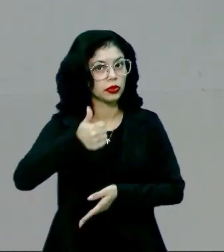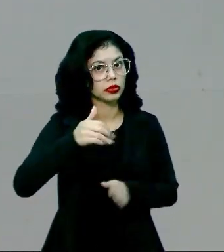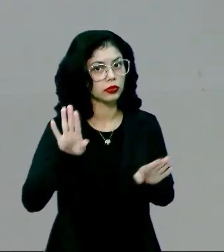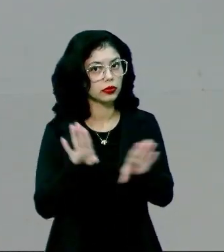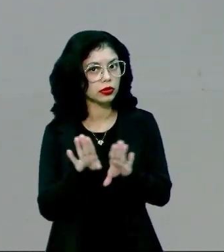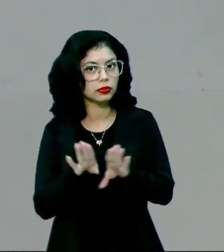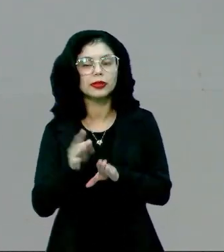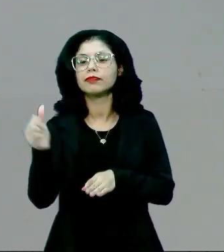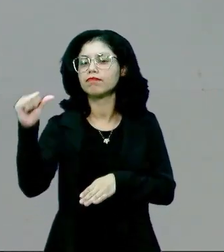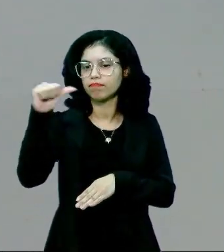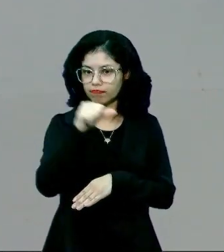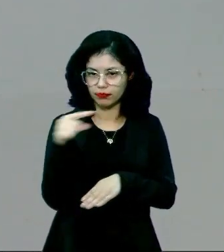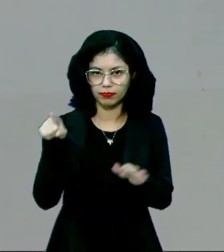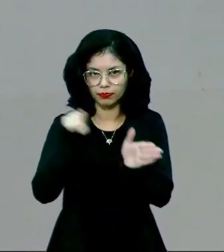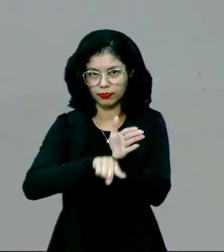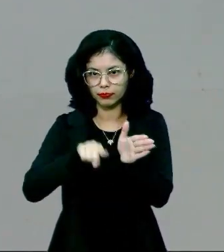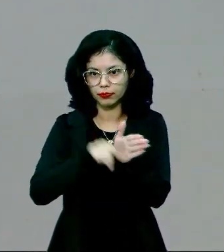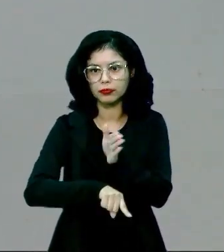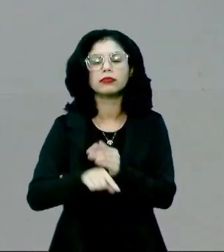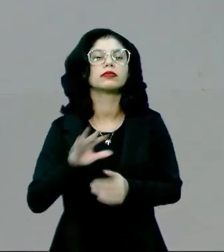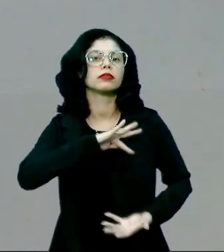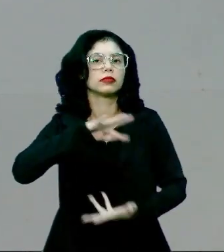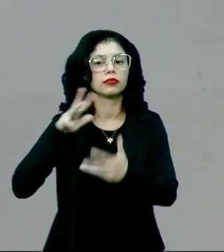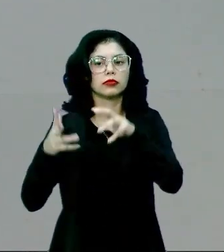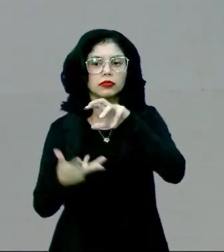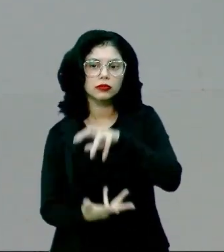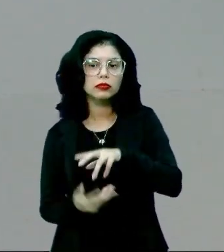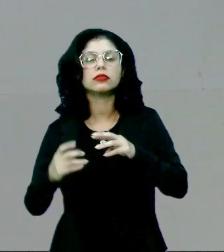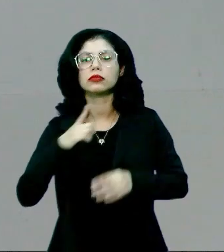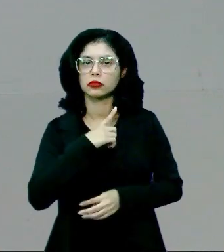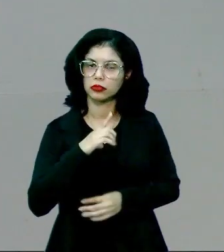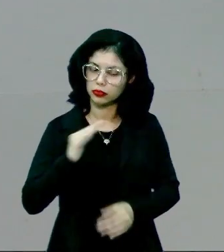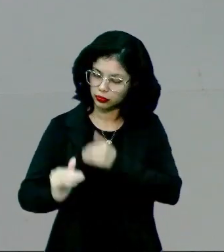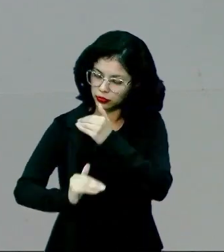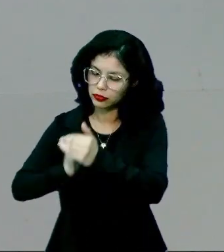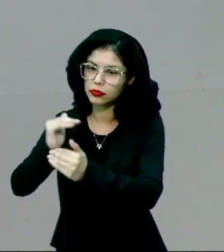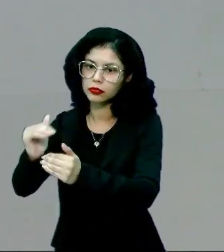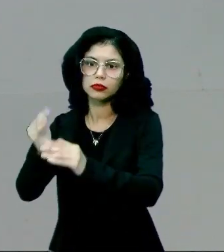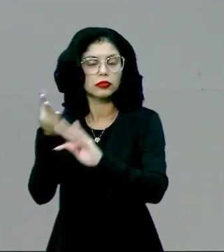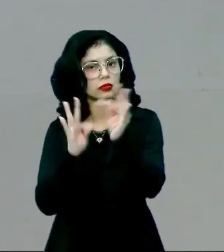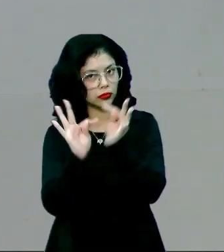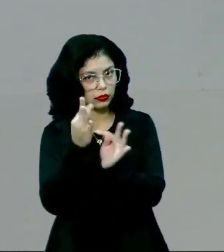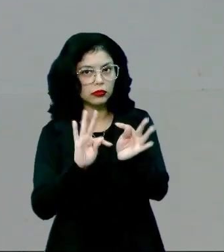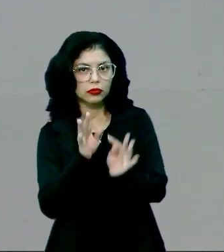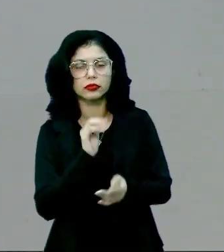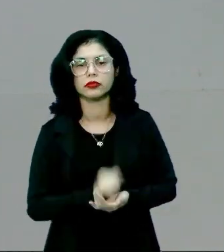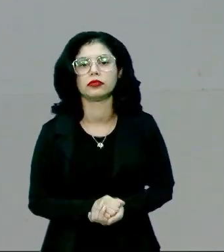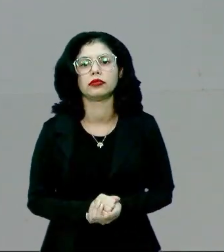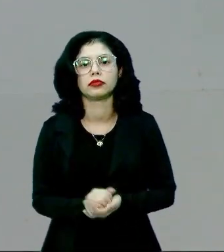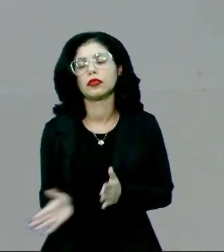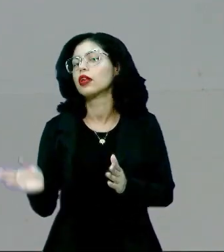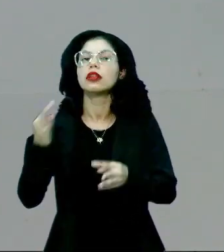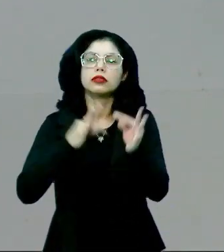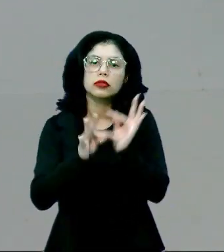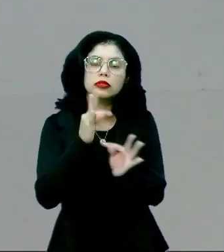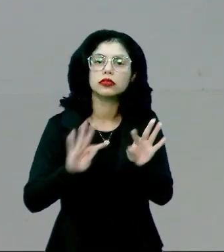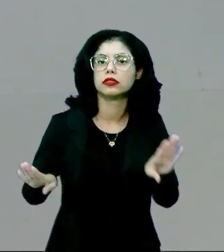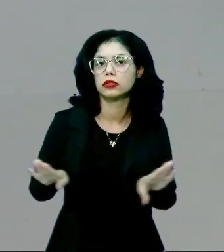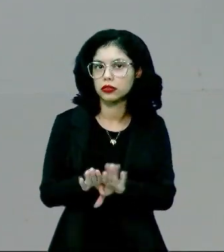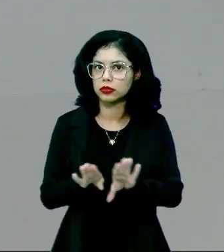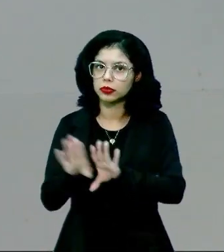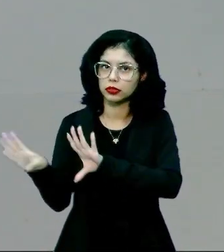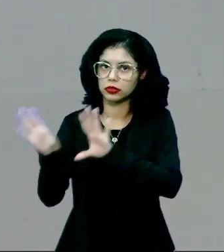e também negativos da globalização, nós tivemos todo esse desenvolvimento tecnológico. A tecnologia,